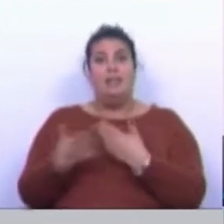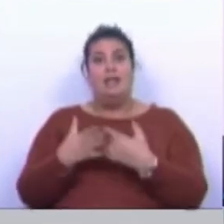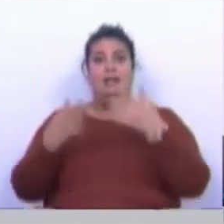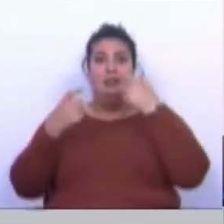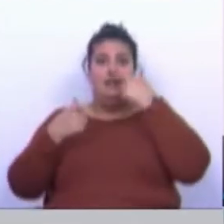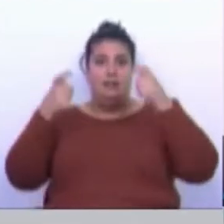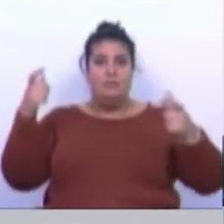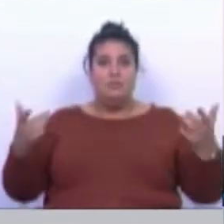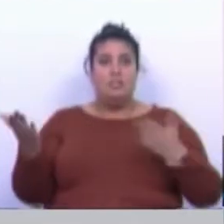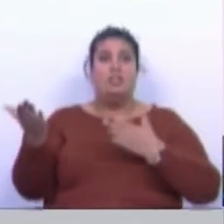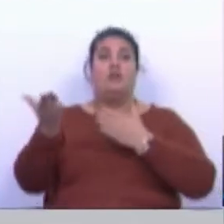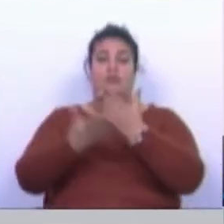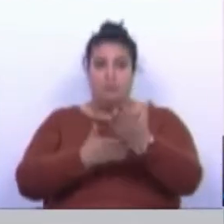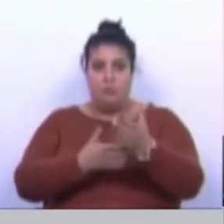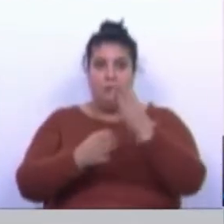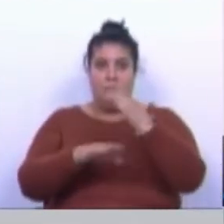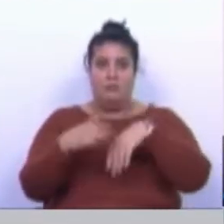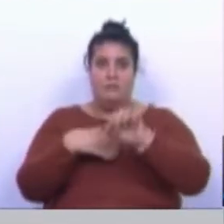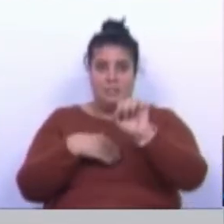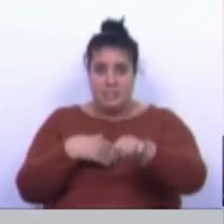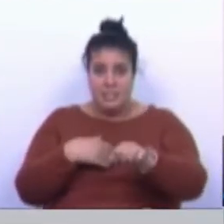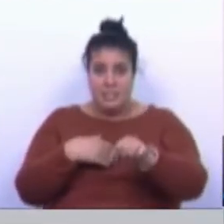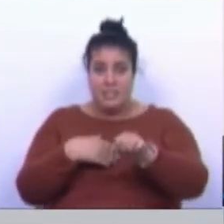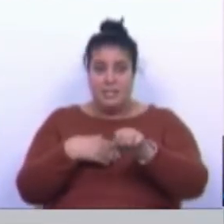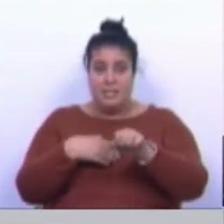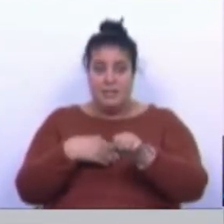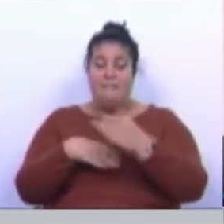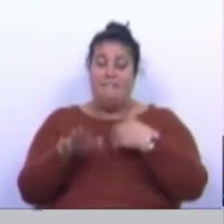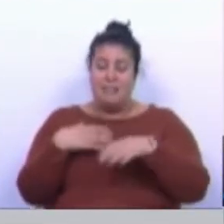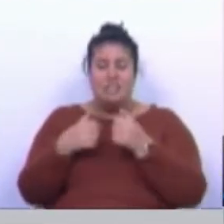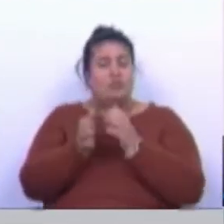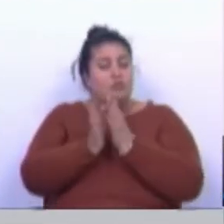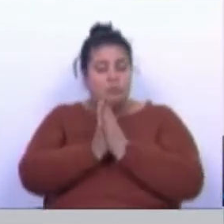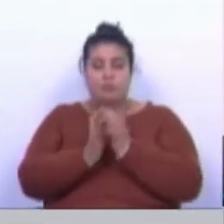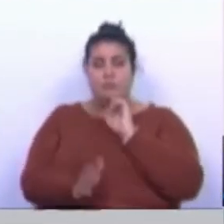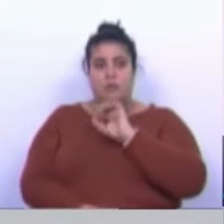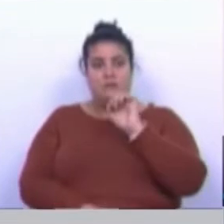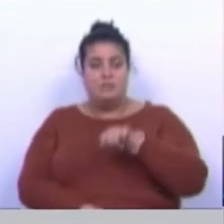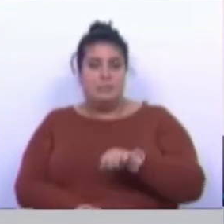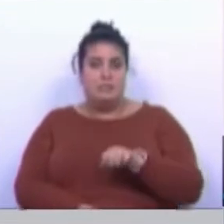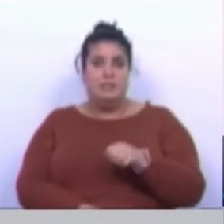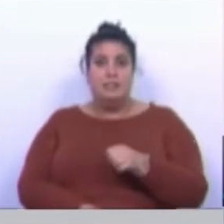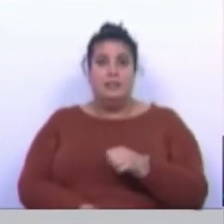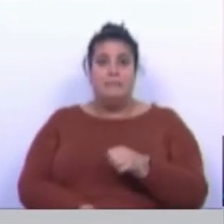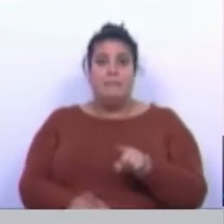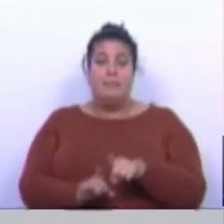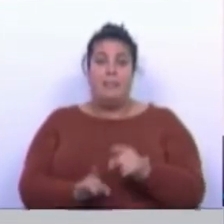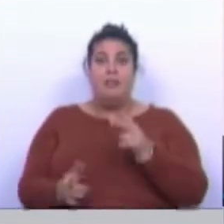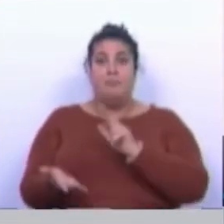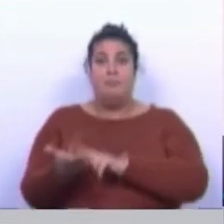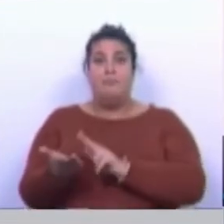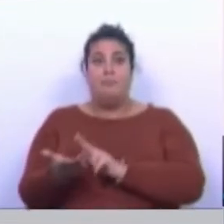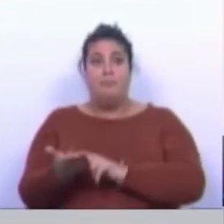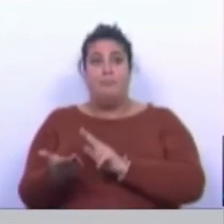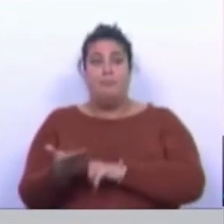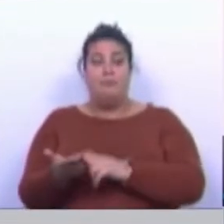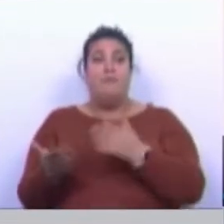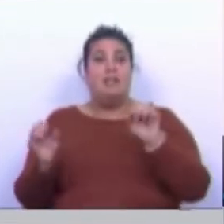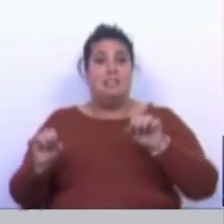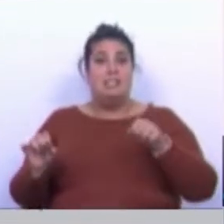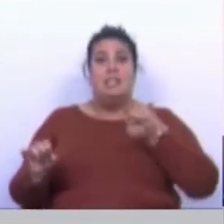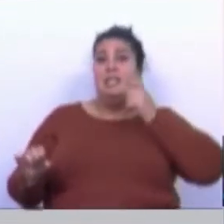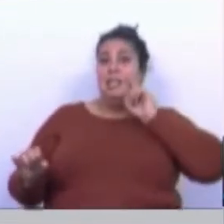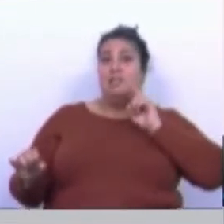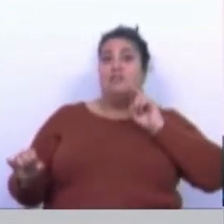são os que continuam a fazer e que apesar da pandemia fazem o possível e o impossível e vêm provar que de facto é possível, sem comprometer a